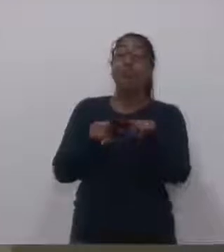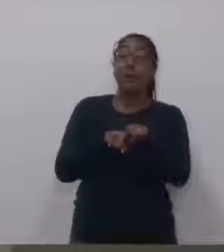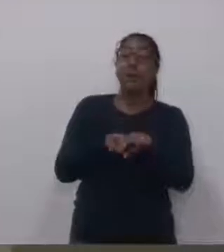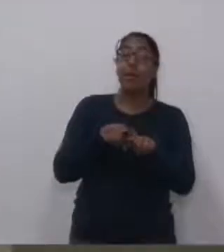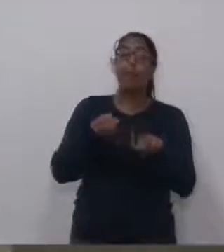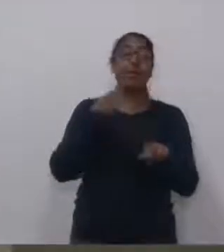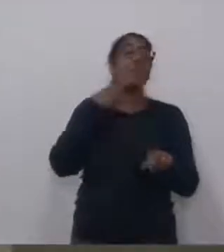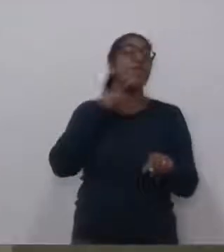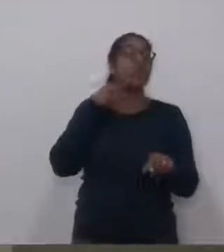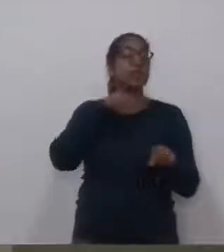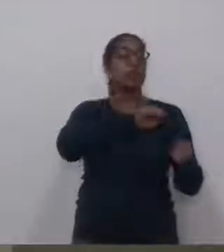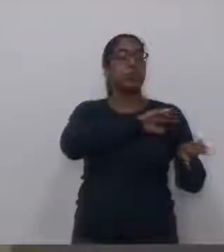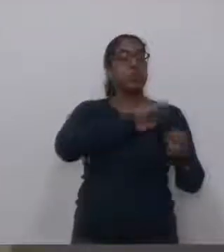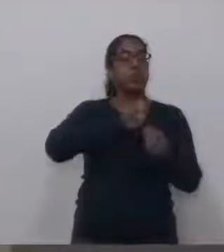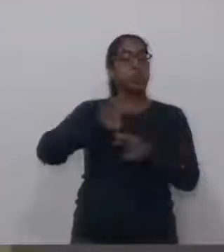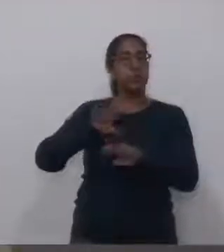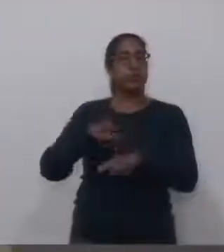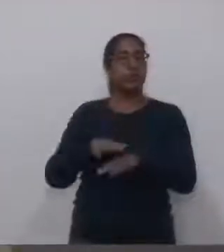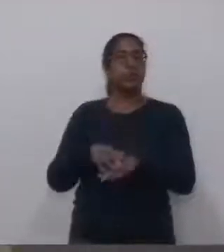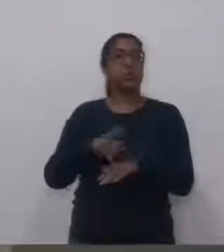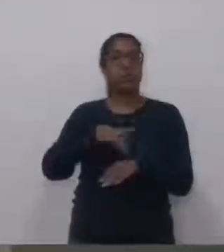professores, que são a grande maioria. Obrigado.